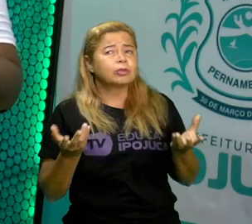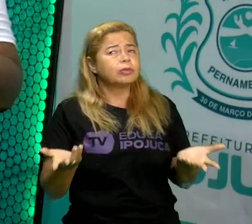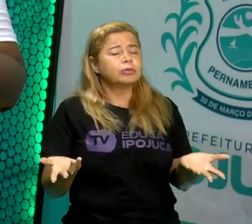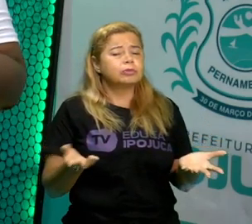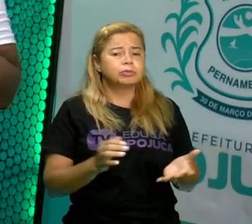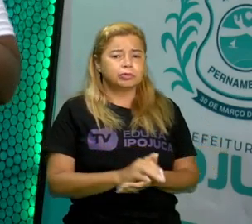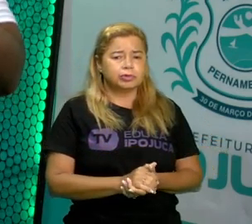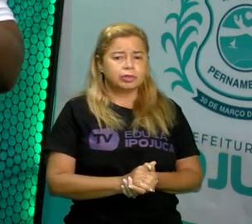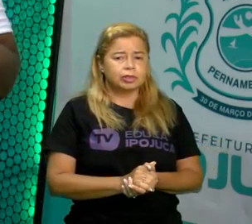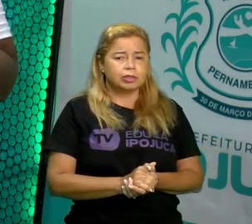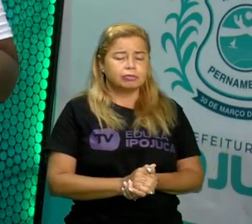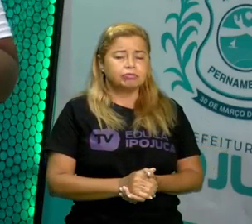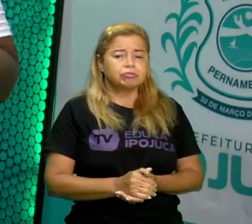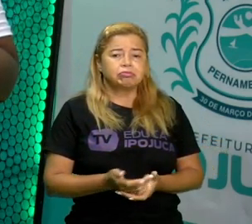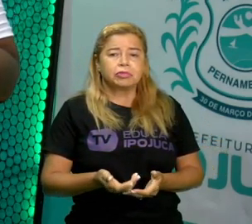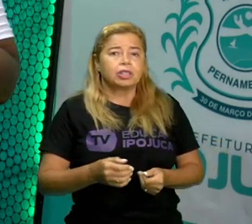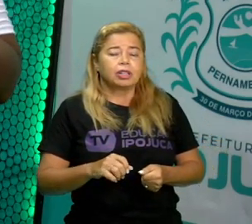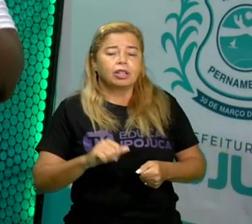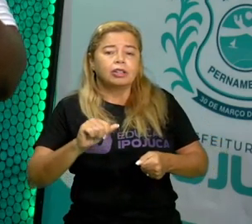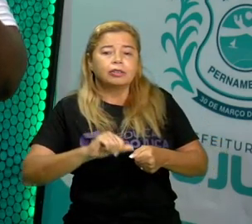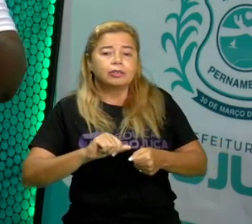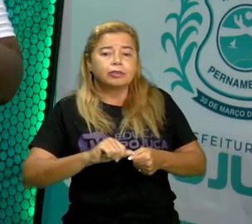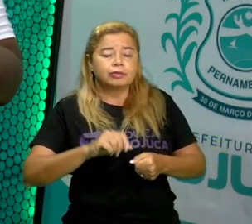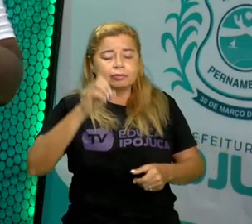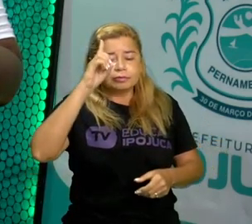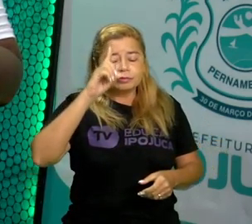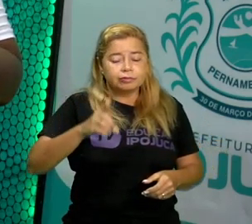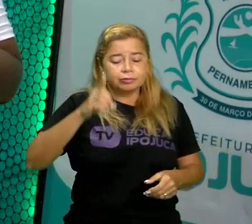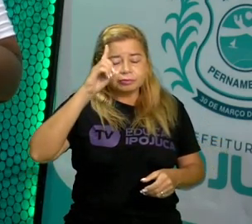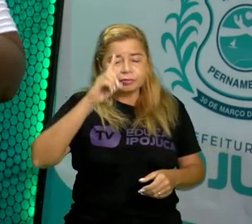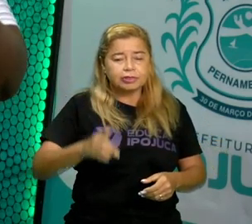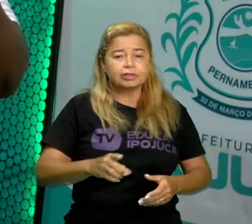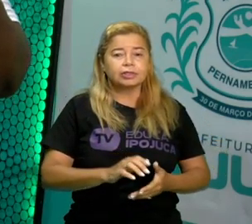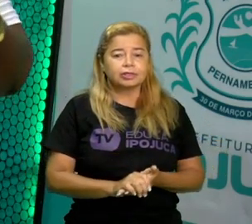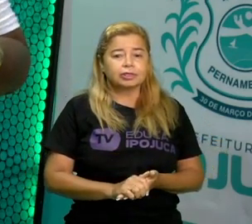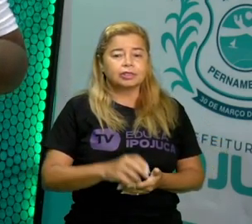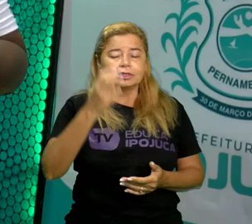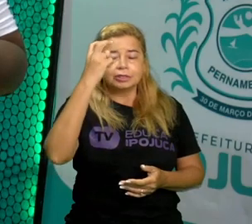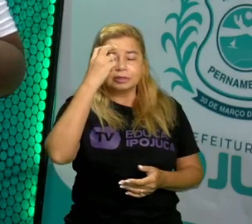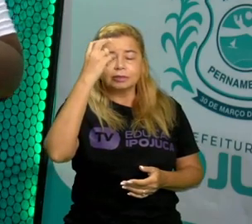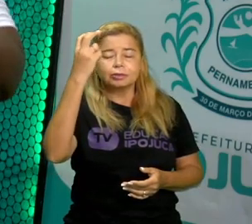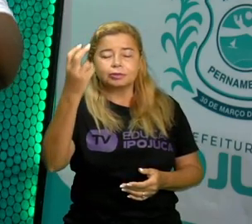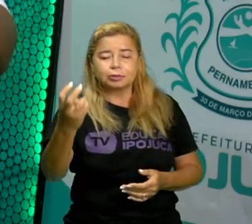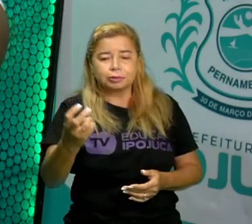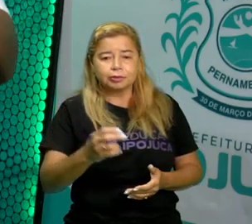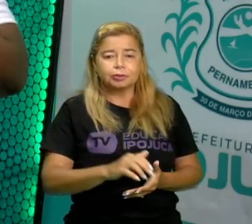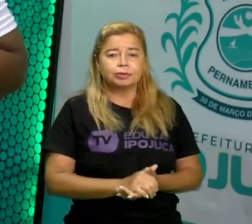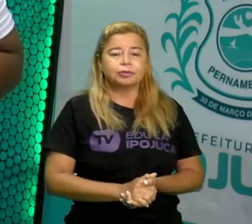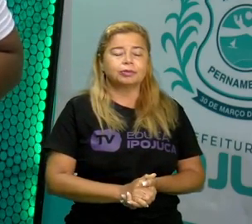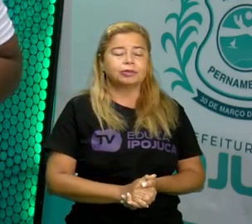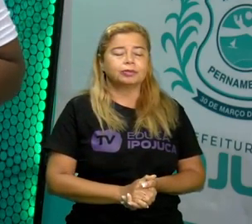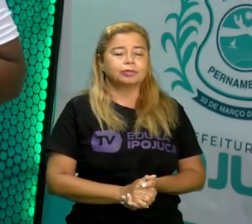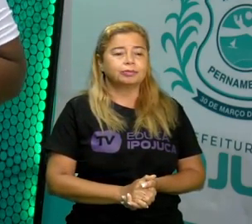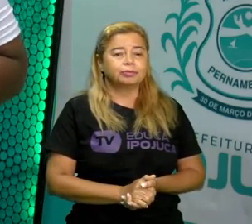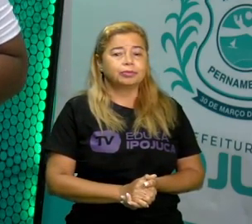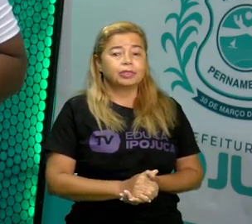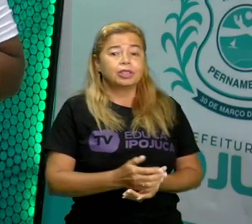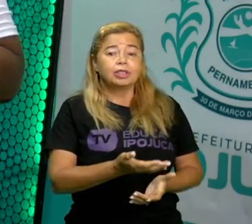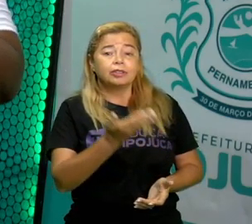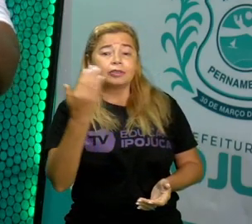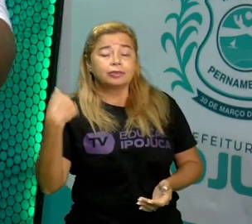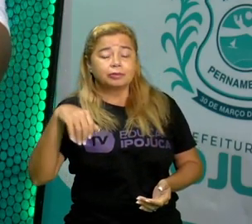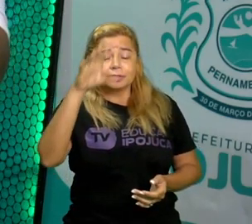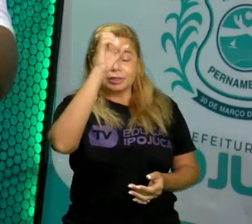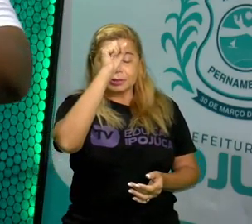parte do nosso dia a dia, da nossa cultura, da nossa história. Então vamos lá, aprender um